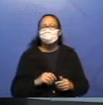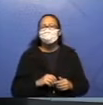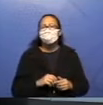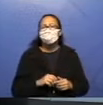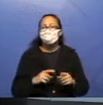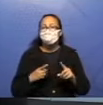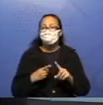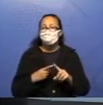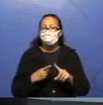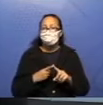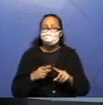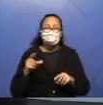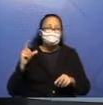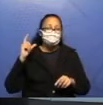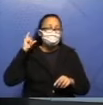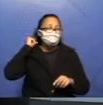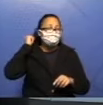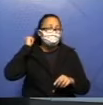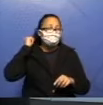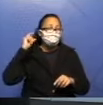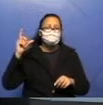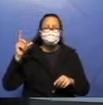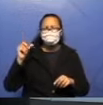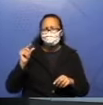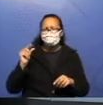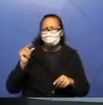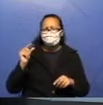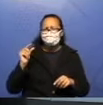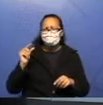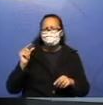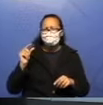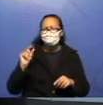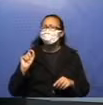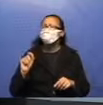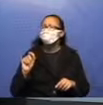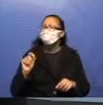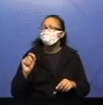Tem pouco cabelo. Qual deles você acha que é?